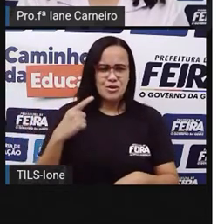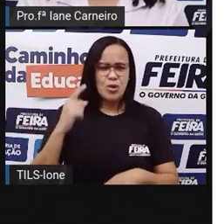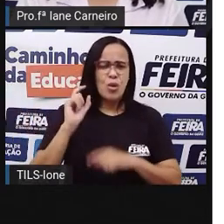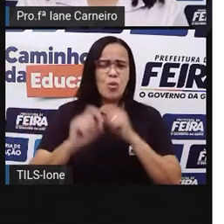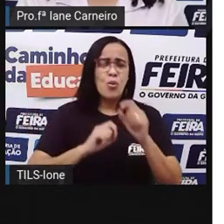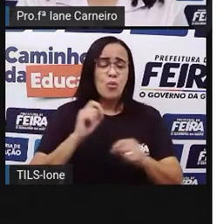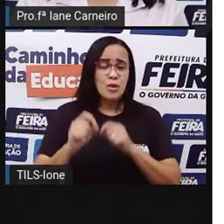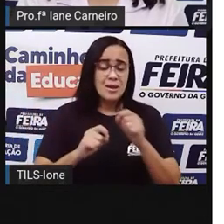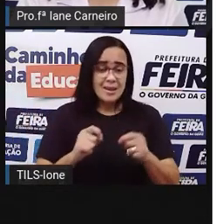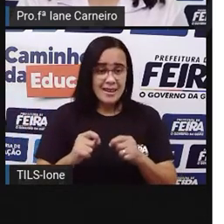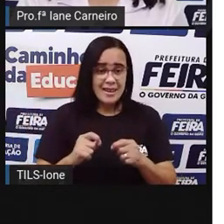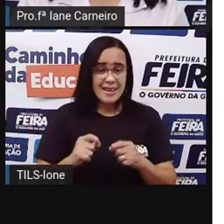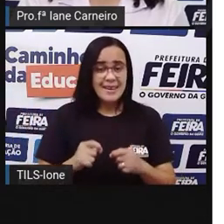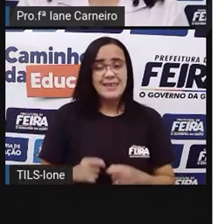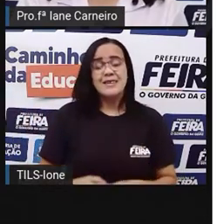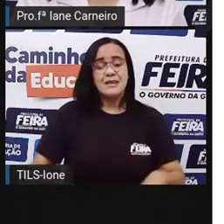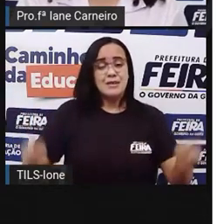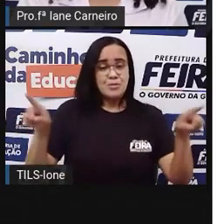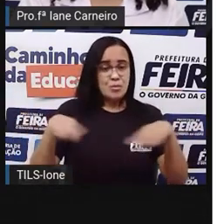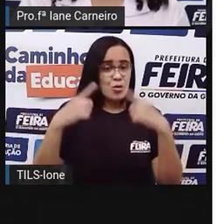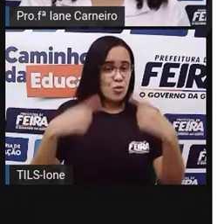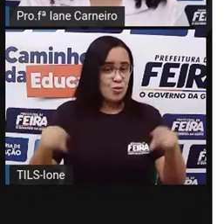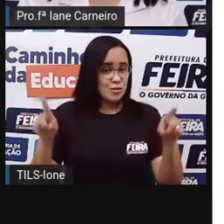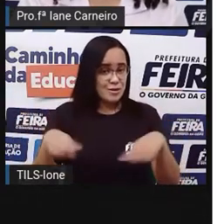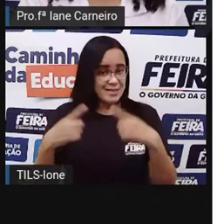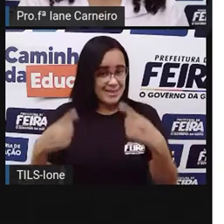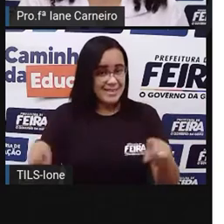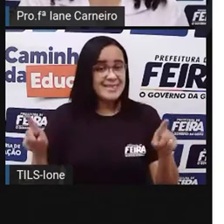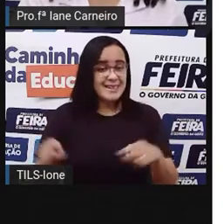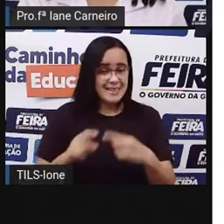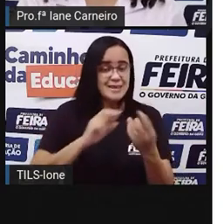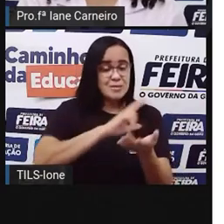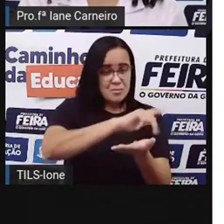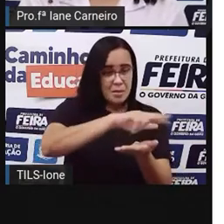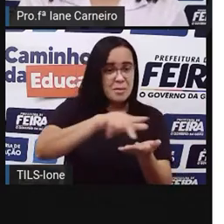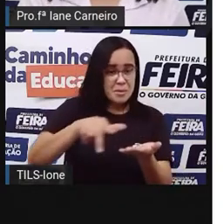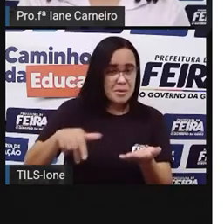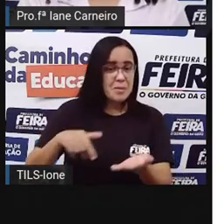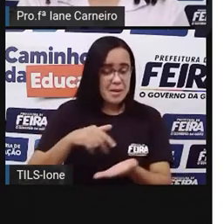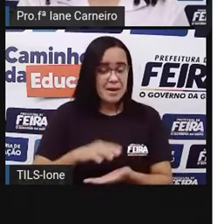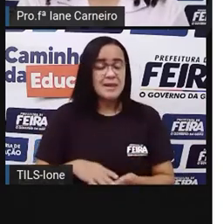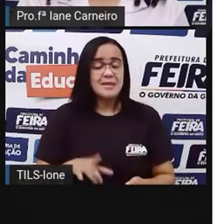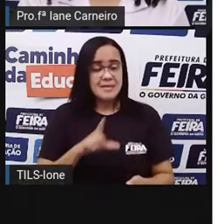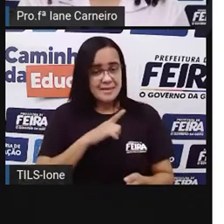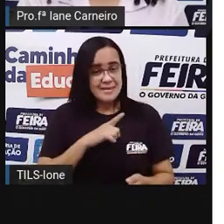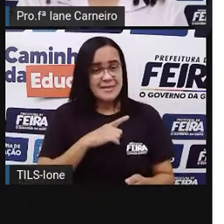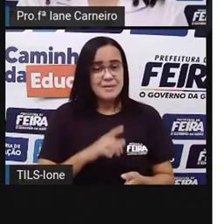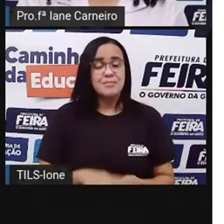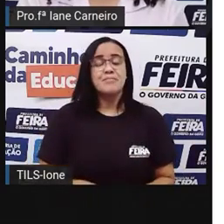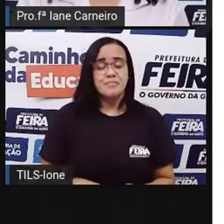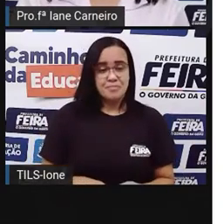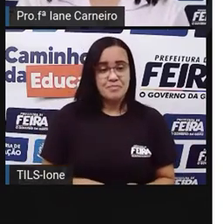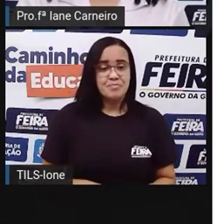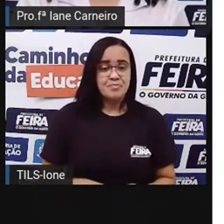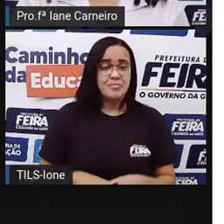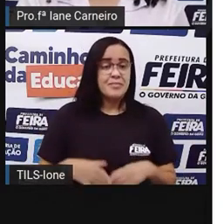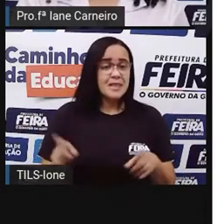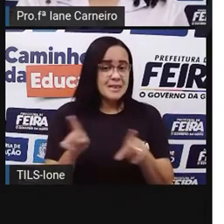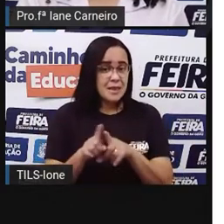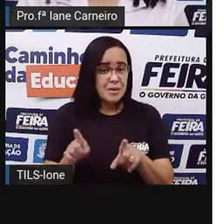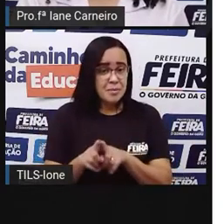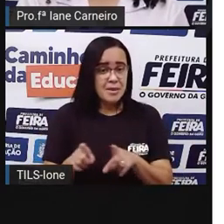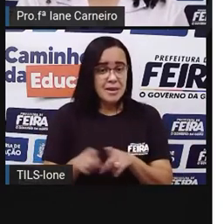pelo ritmo contagiante das músicas, como hip, hip-hop, reggae, né? Funk, soul, eles